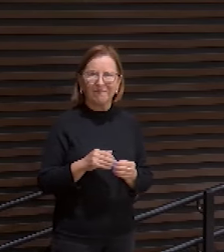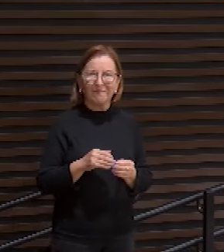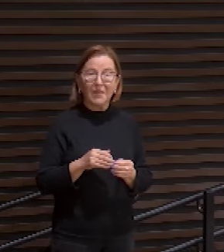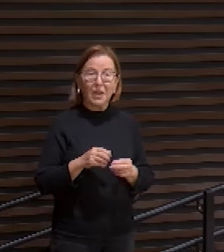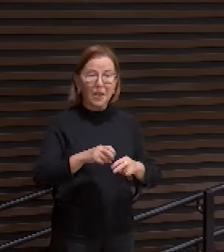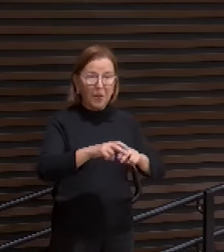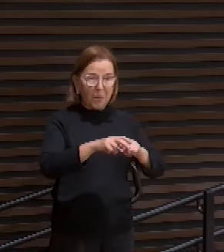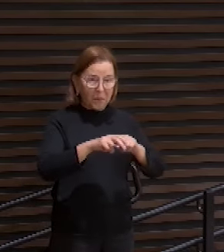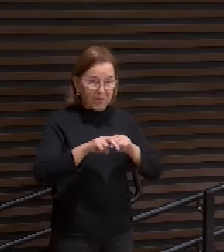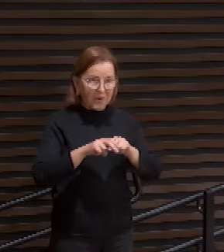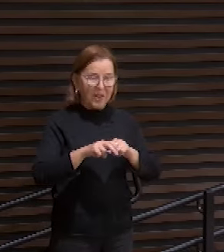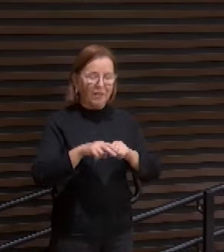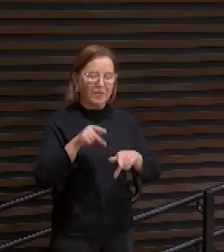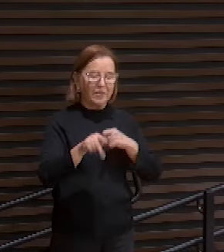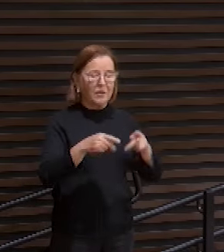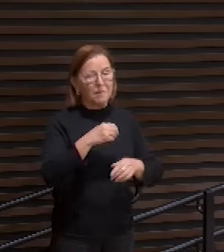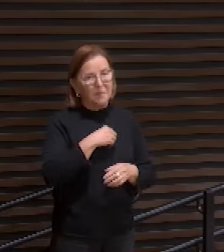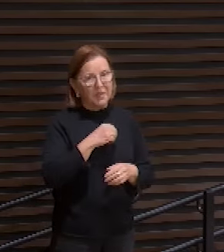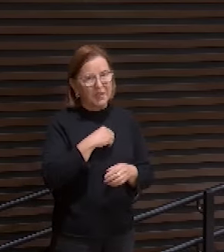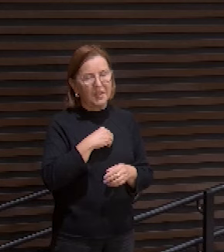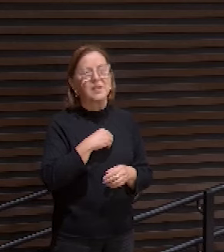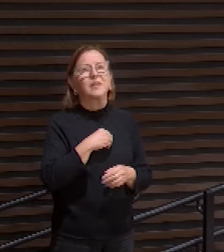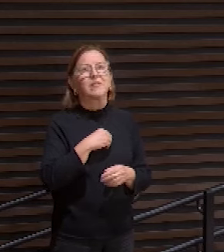transgressores intercedeu.